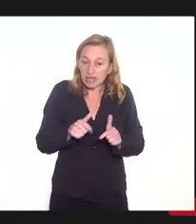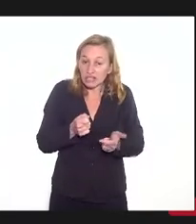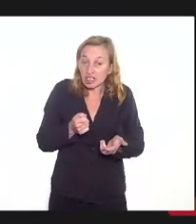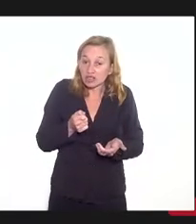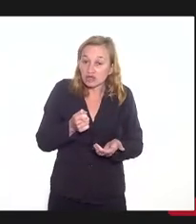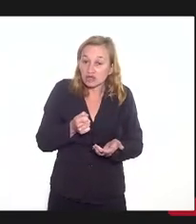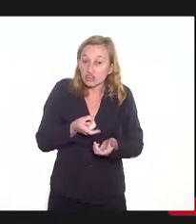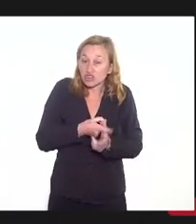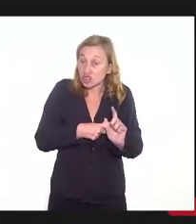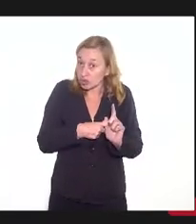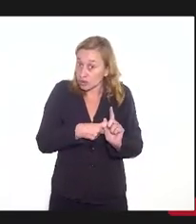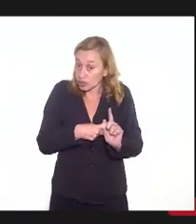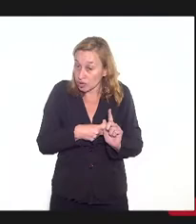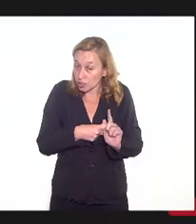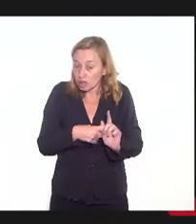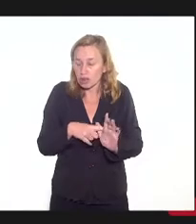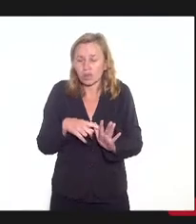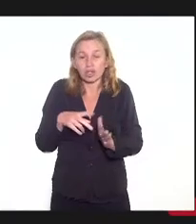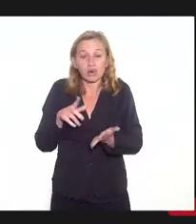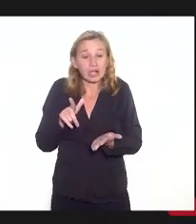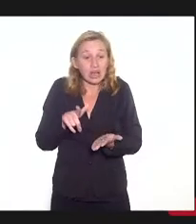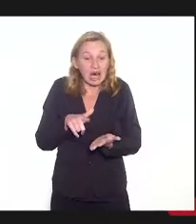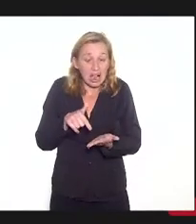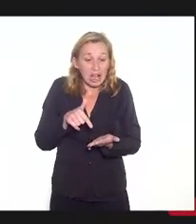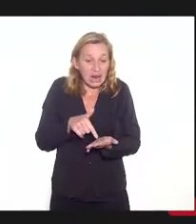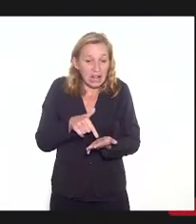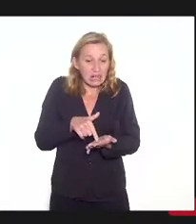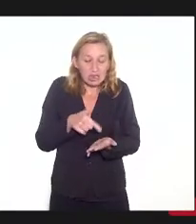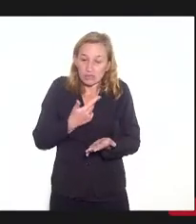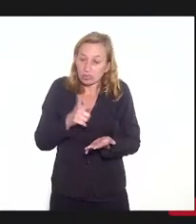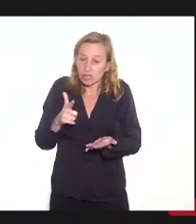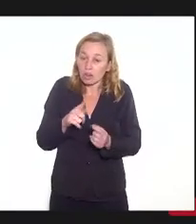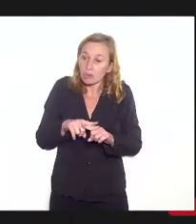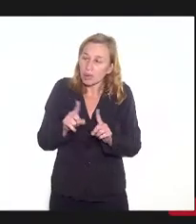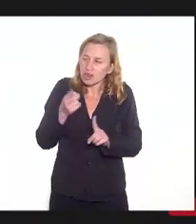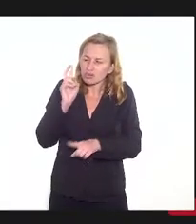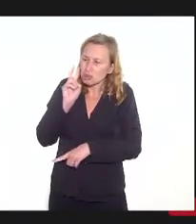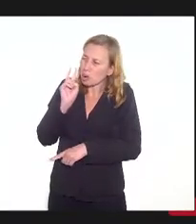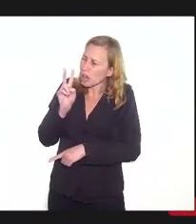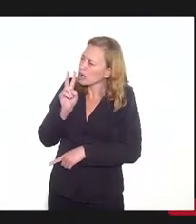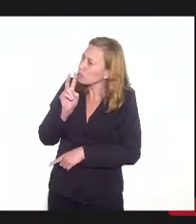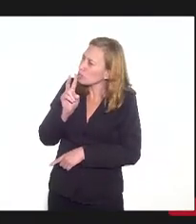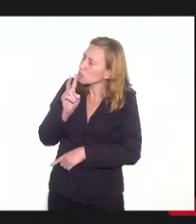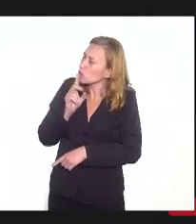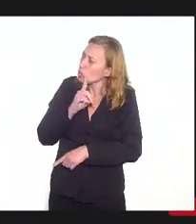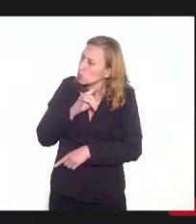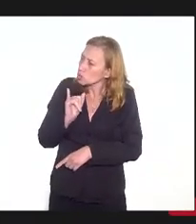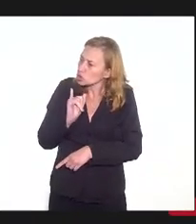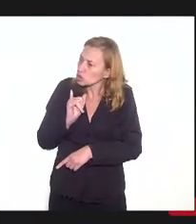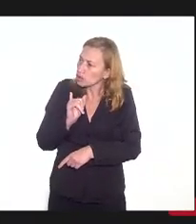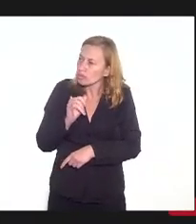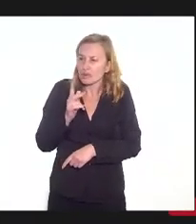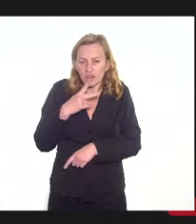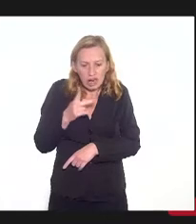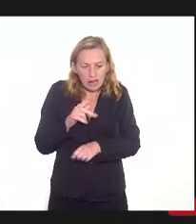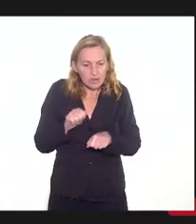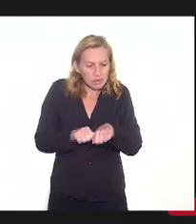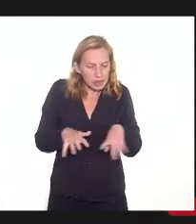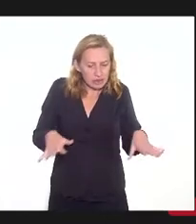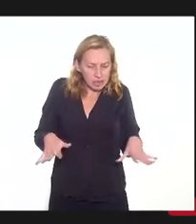o ministro é fixado data limite. A data em tese seria a pandemia. Bom,